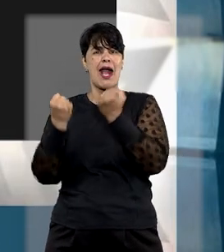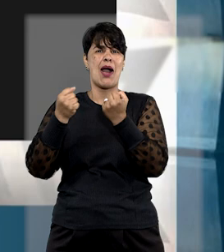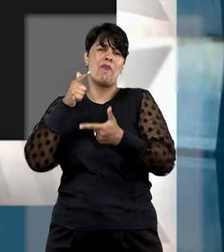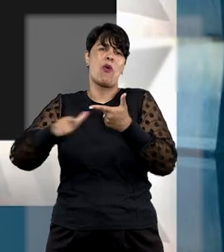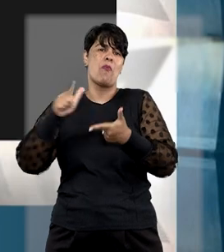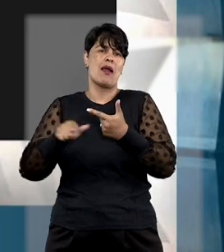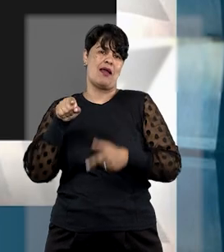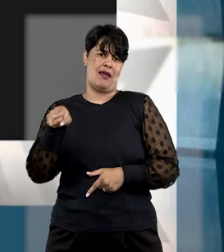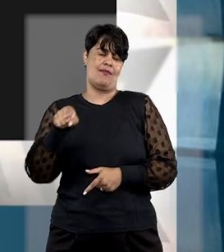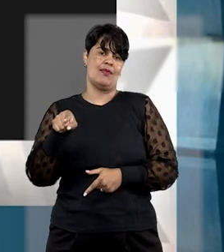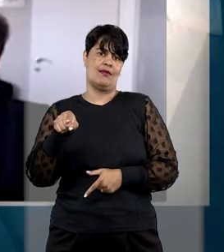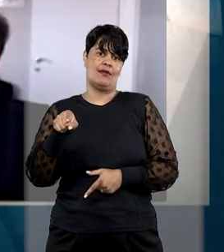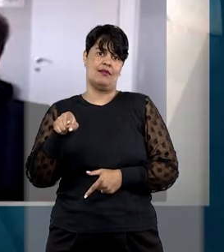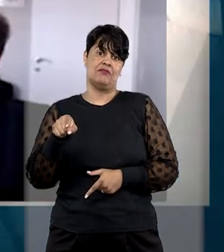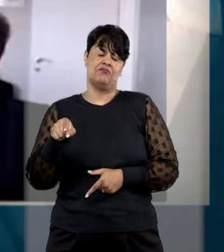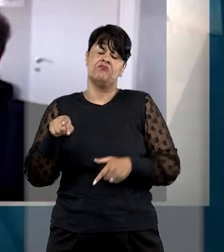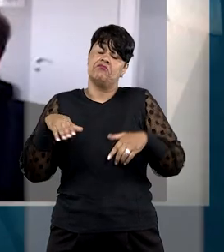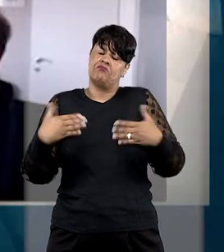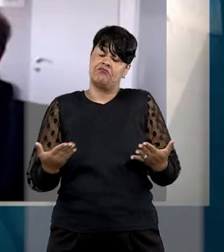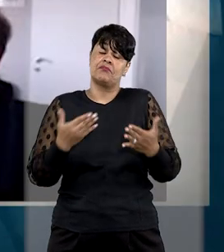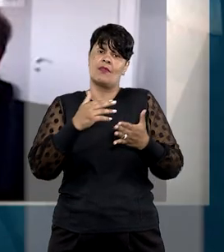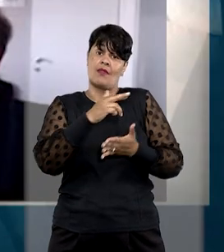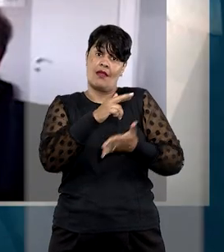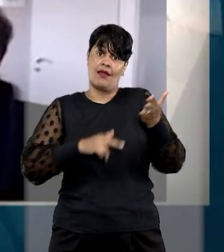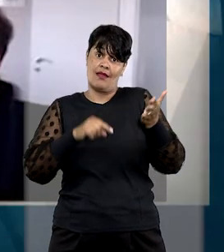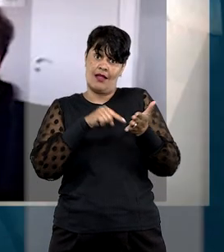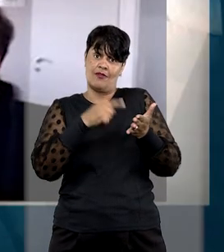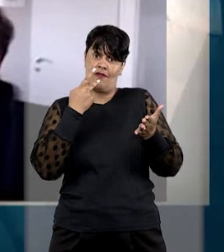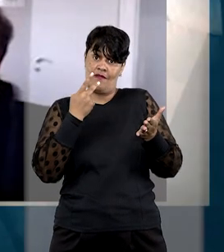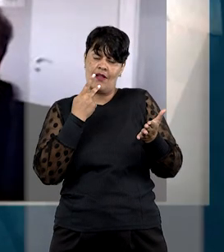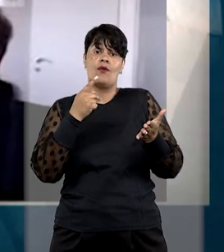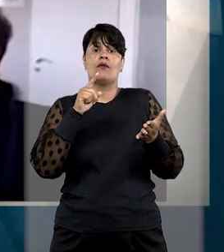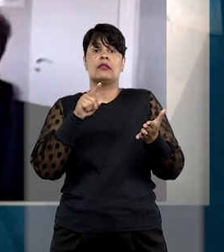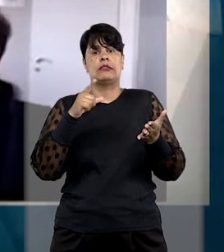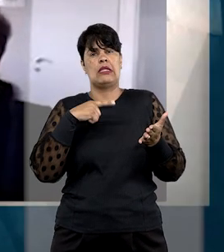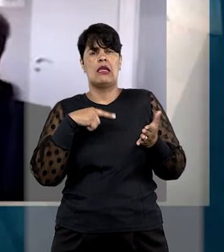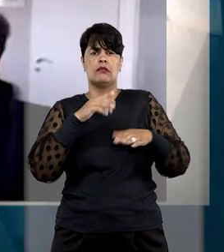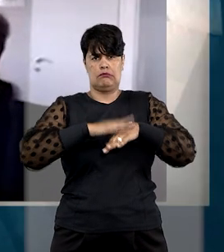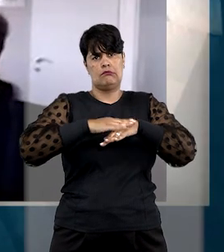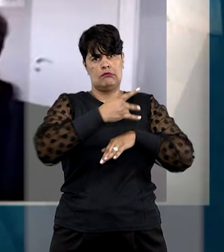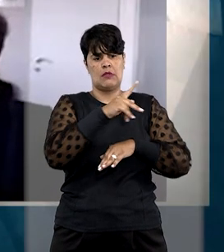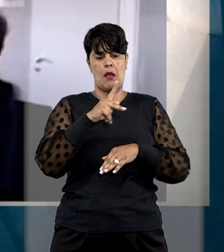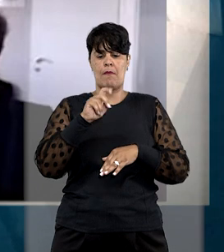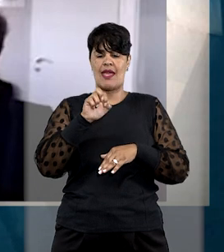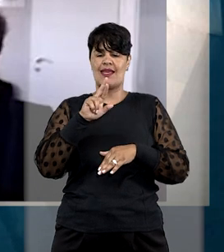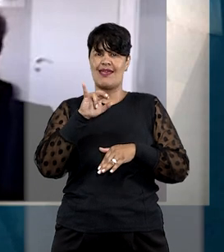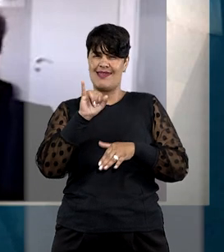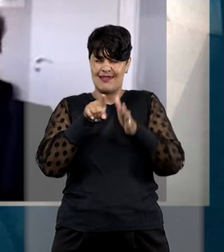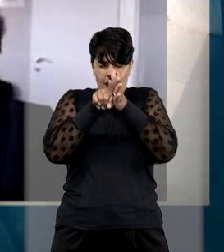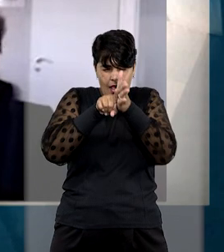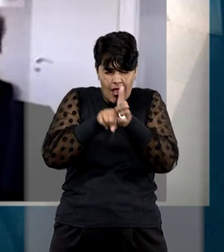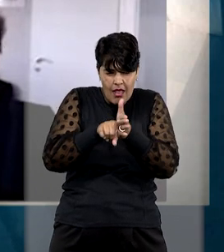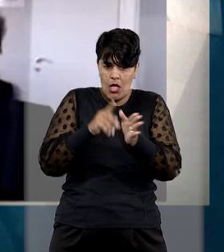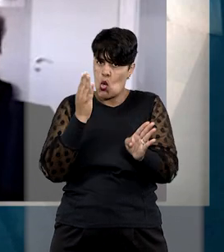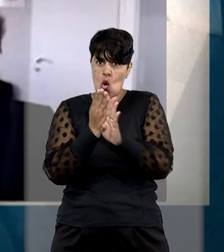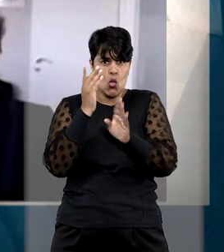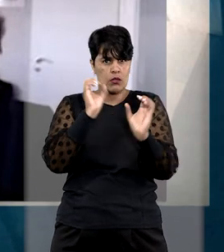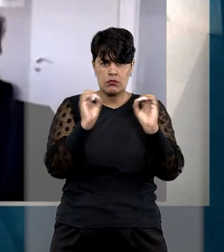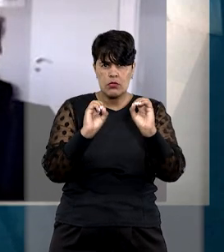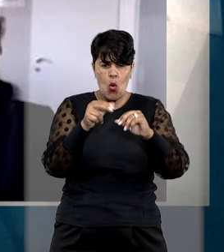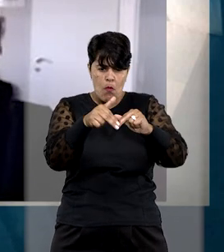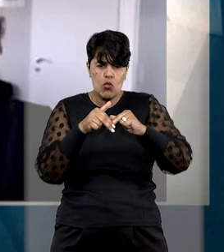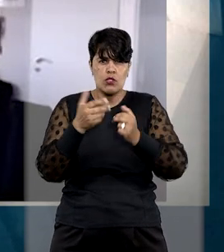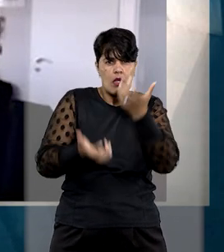que o veículo pegou fogo. Segundo a ministra, embora a perícia não tenha identificado a causa do incêndio, a inexistência do